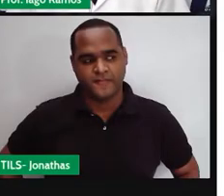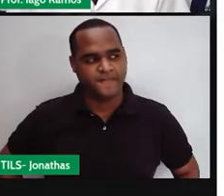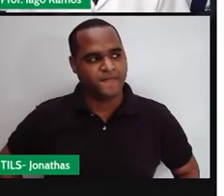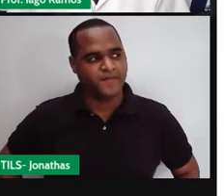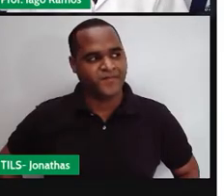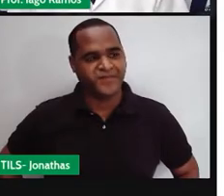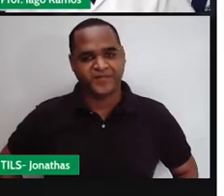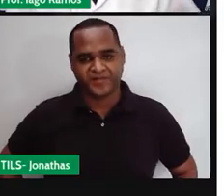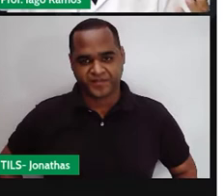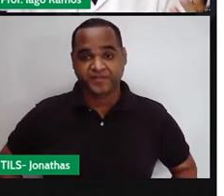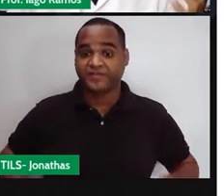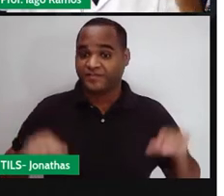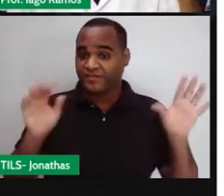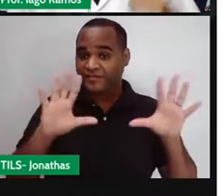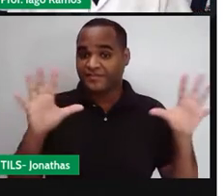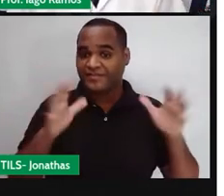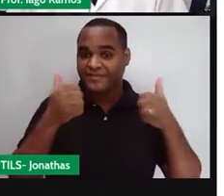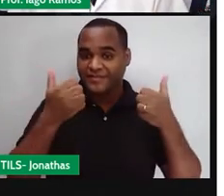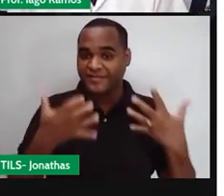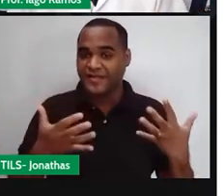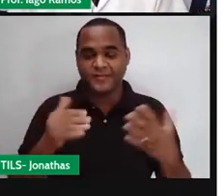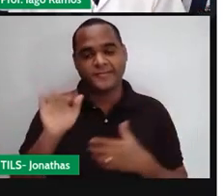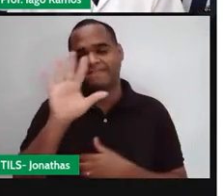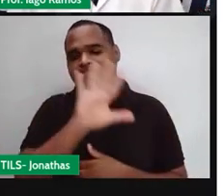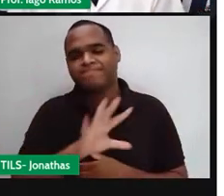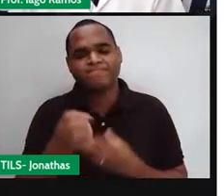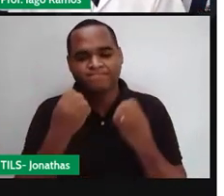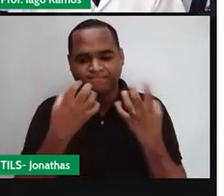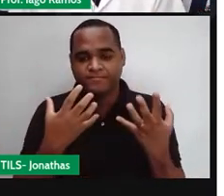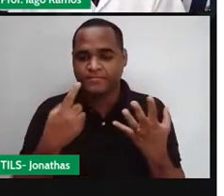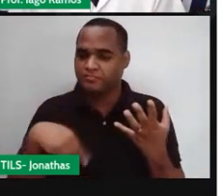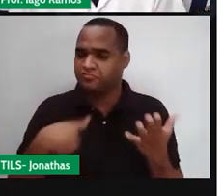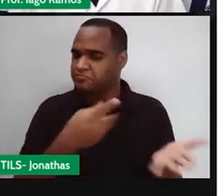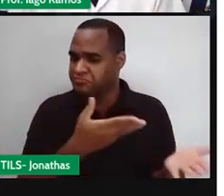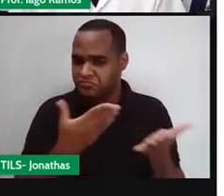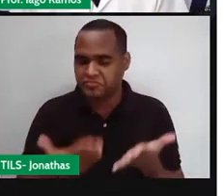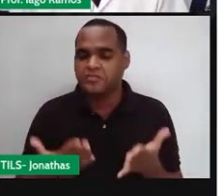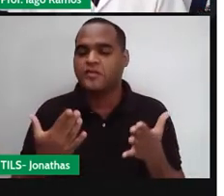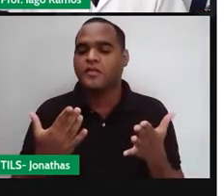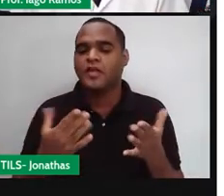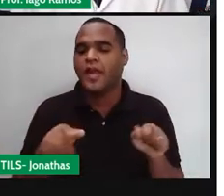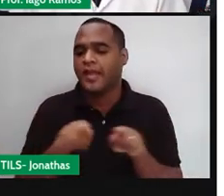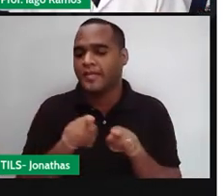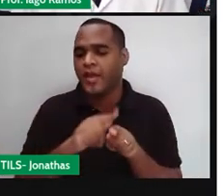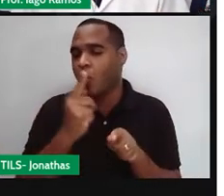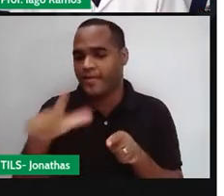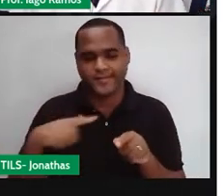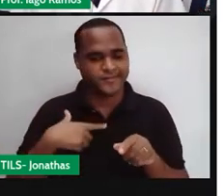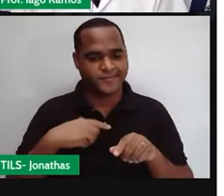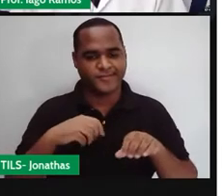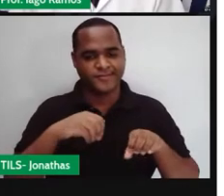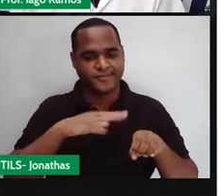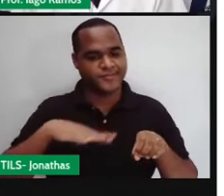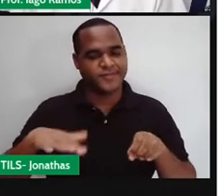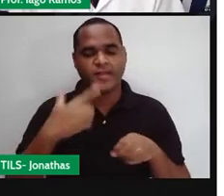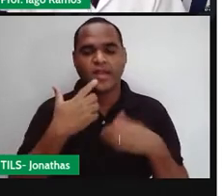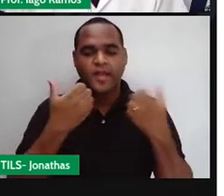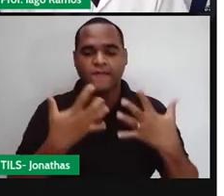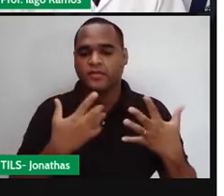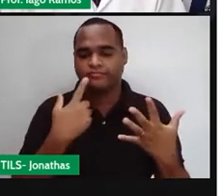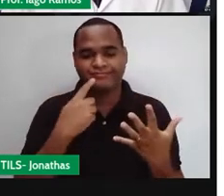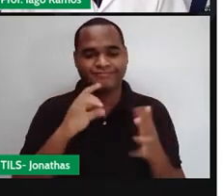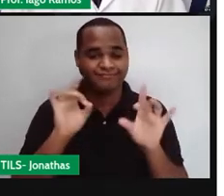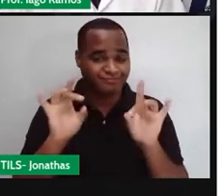Oi, oi, olá, sejam bem-vindos, sejam bem-vindas a mais uma de nossas aulas, que bacana, hein?